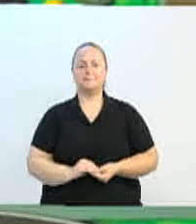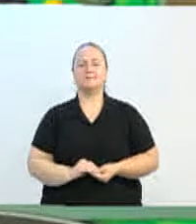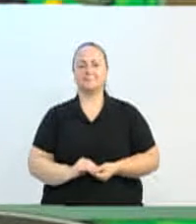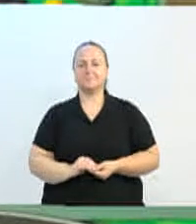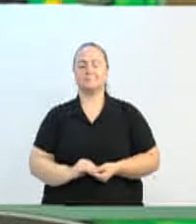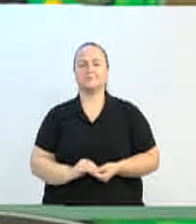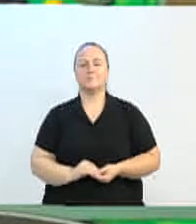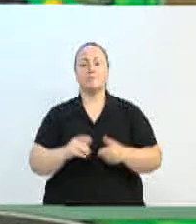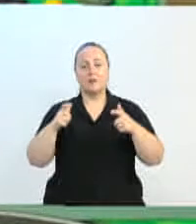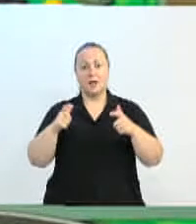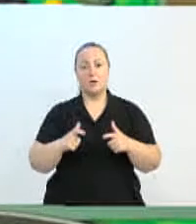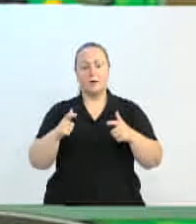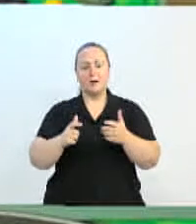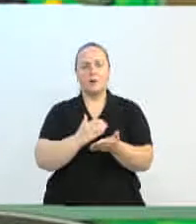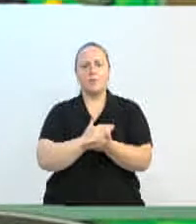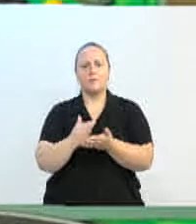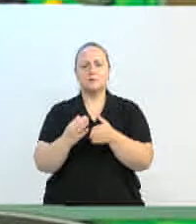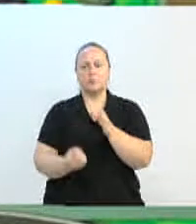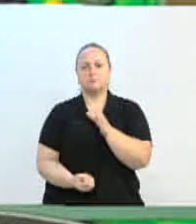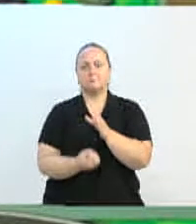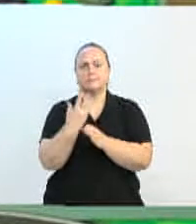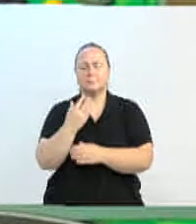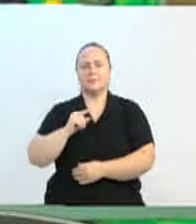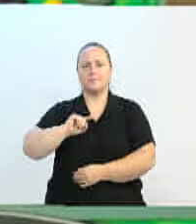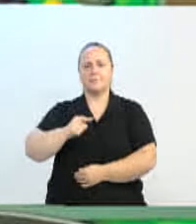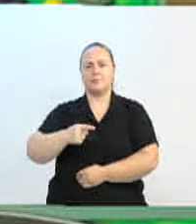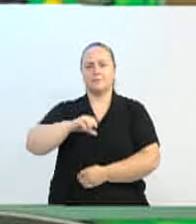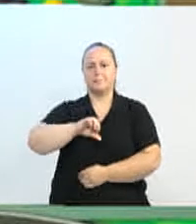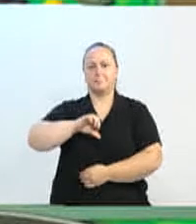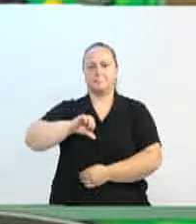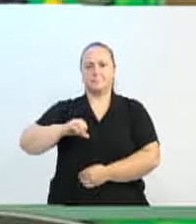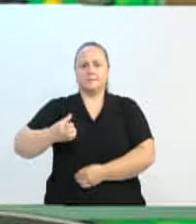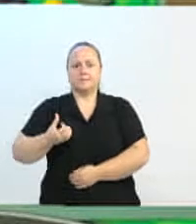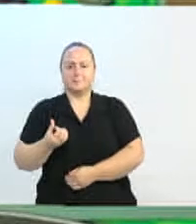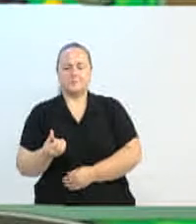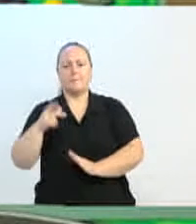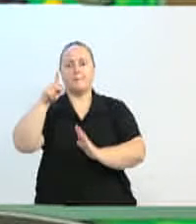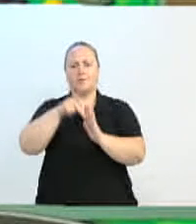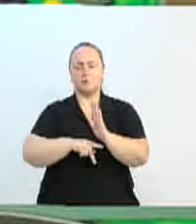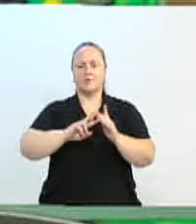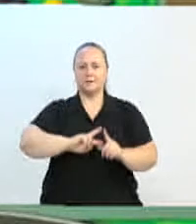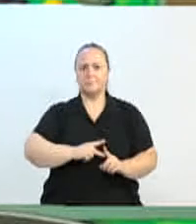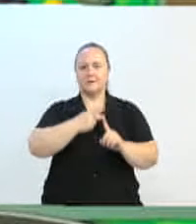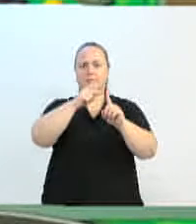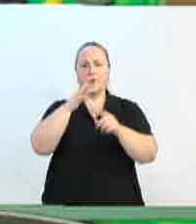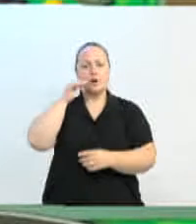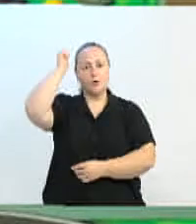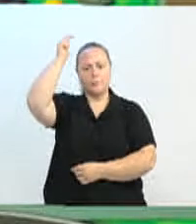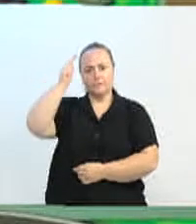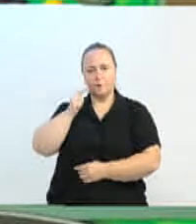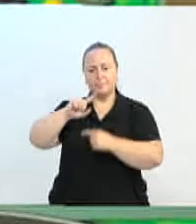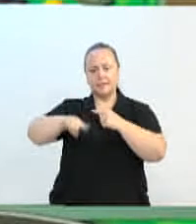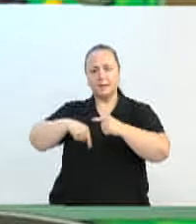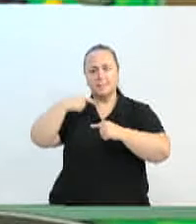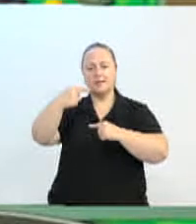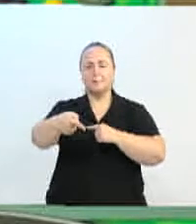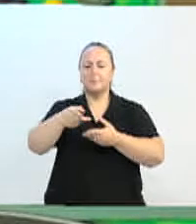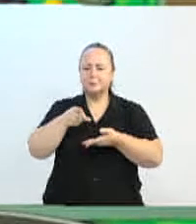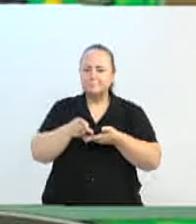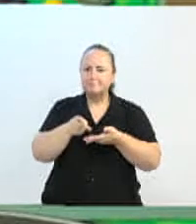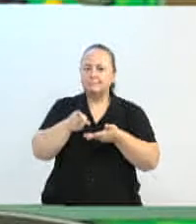incubadora que nasceu em 1996 dentro da FURP, como um projeto de inovação, e a partir de então continua